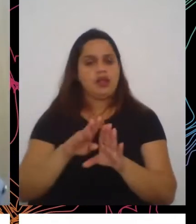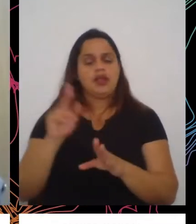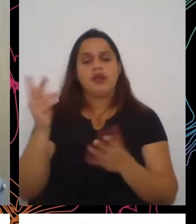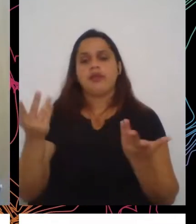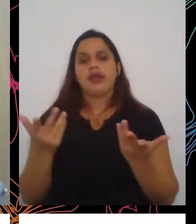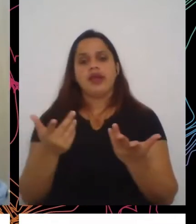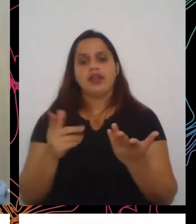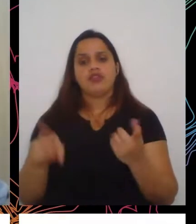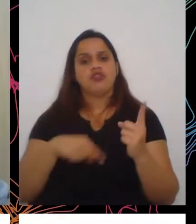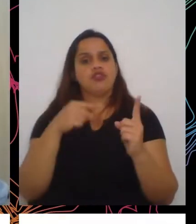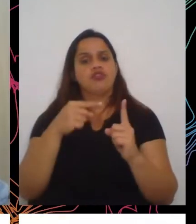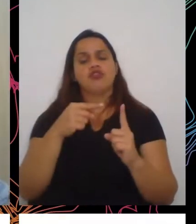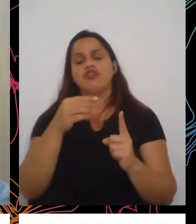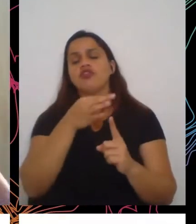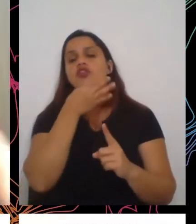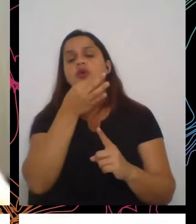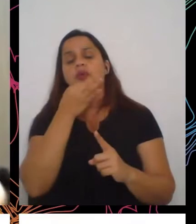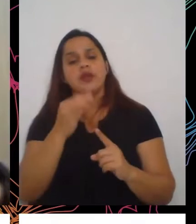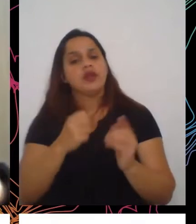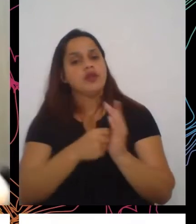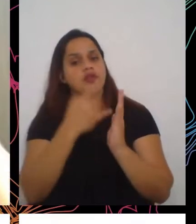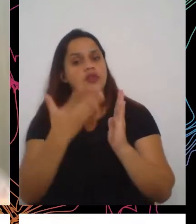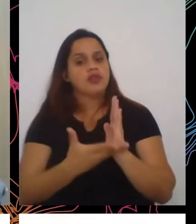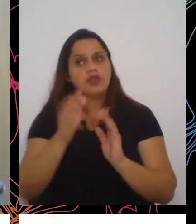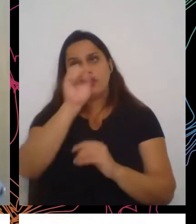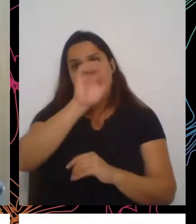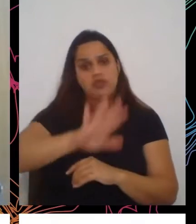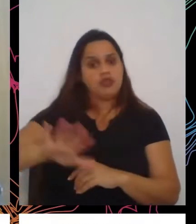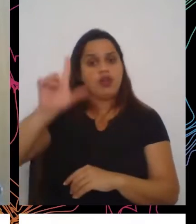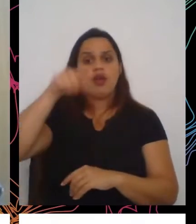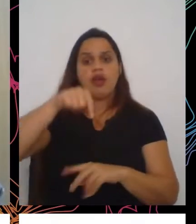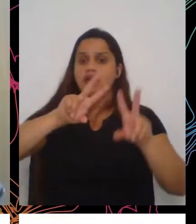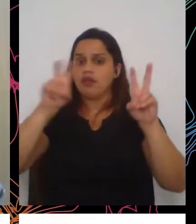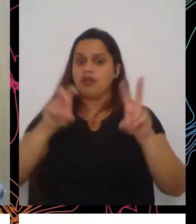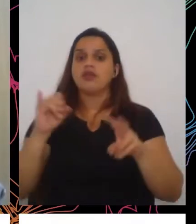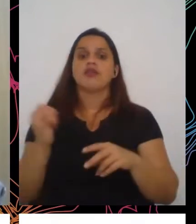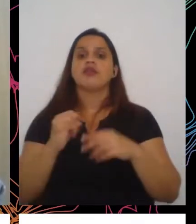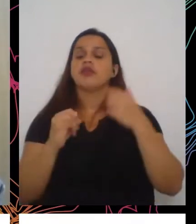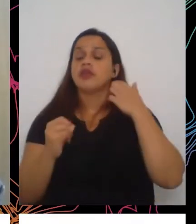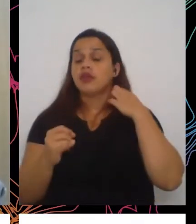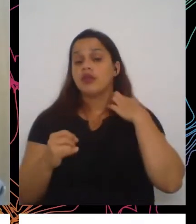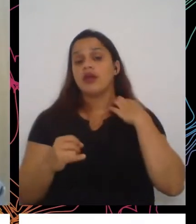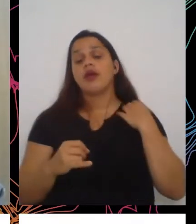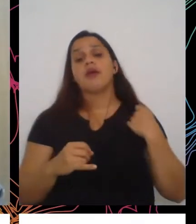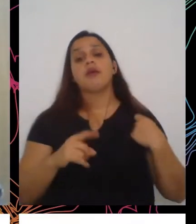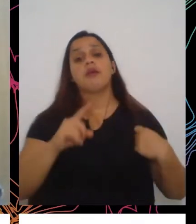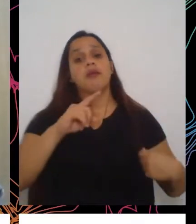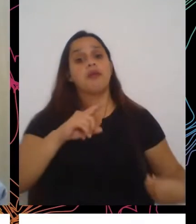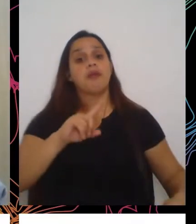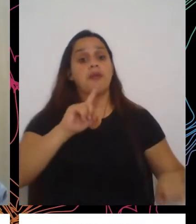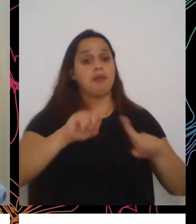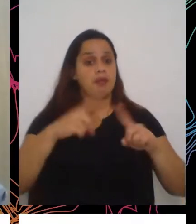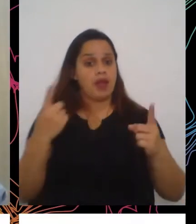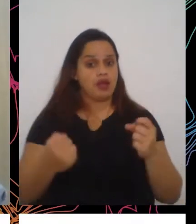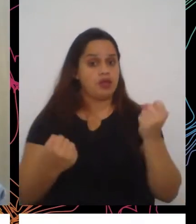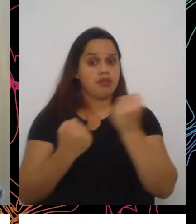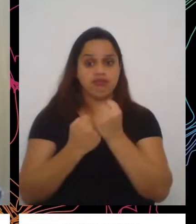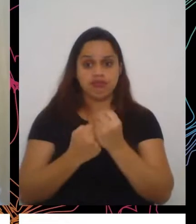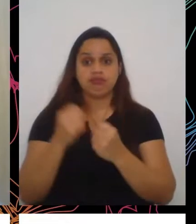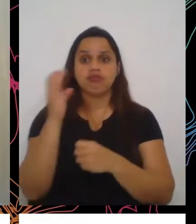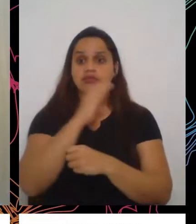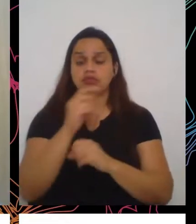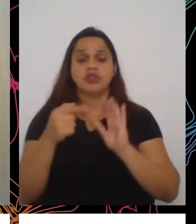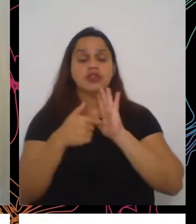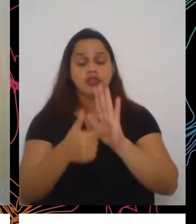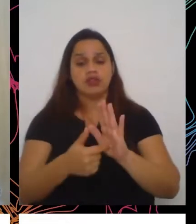geral, então isso acho que é uma questão bastante importante, mas o auxílio emergencial revelou ao Brasil números que são simbólicos,